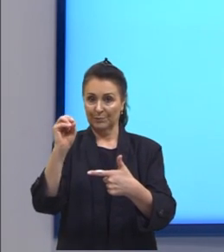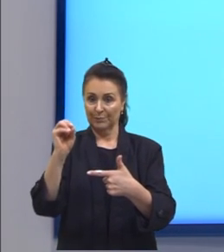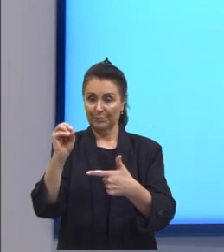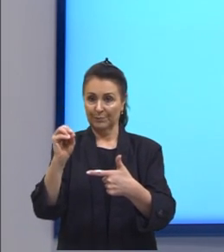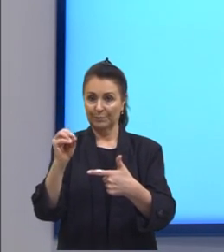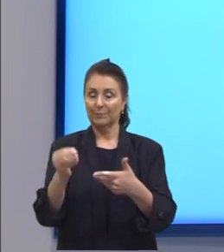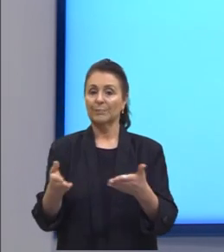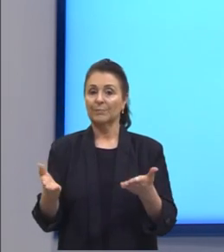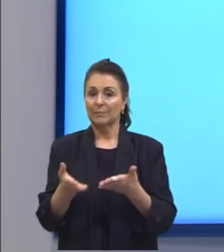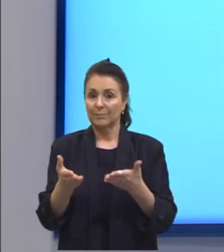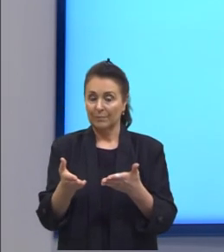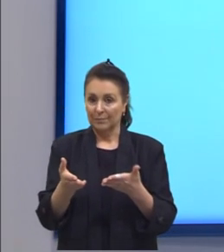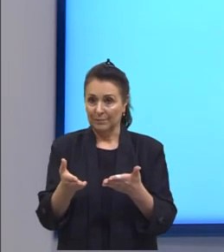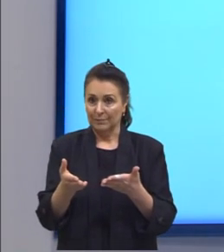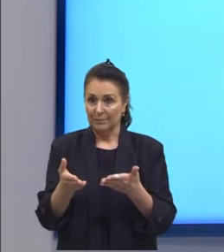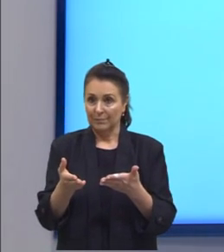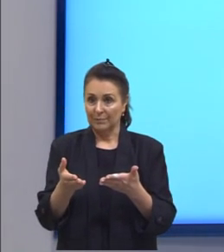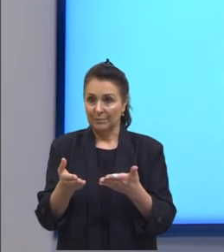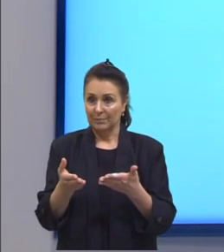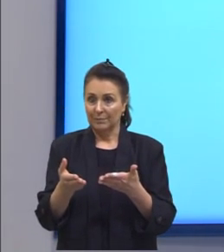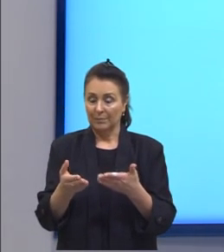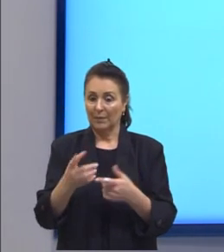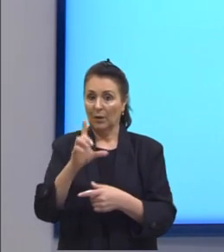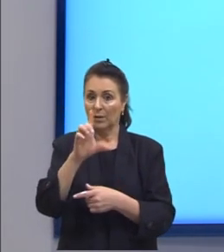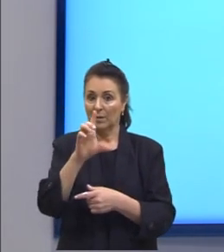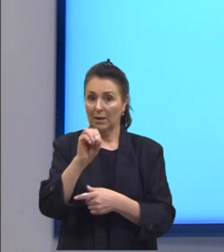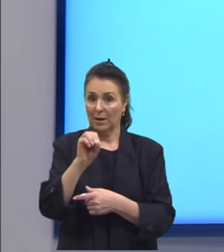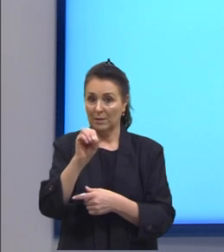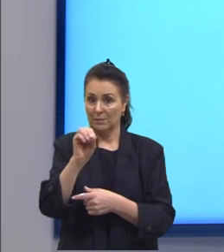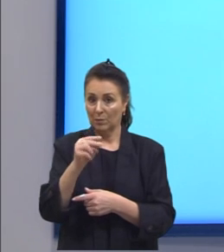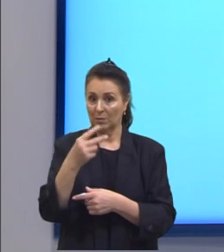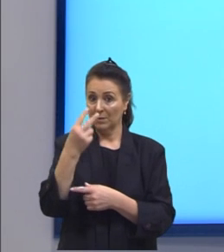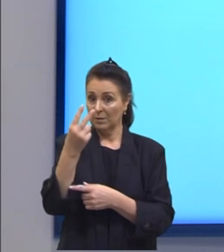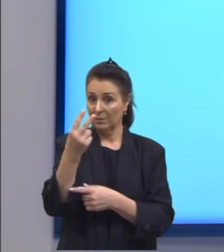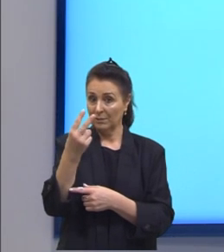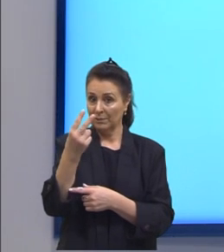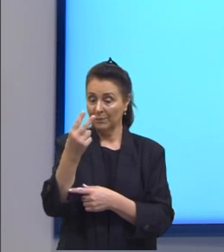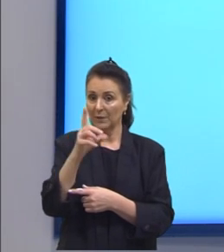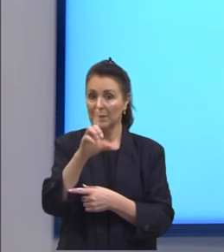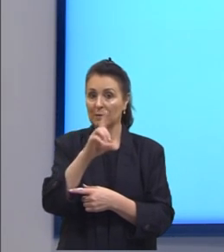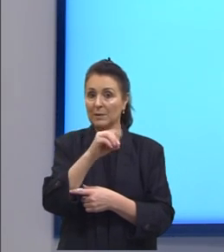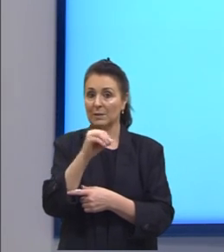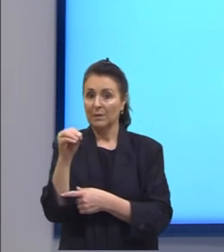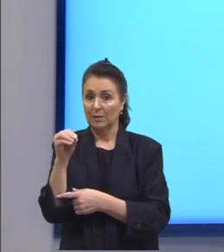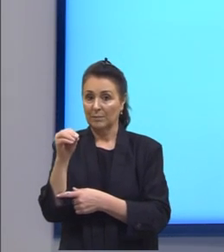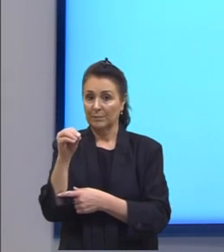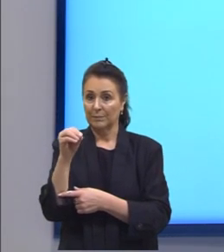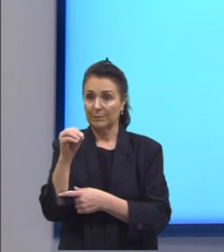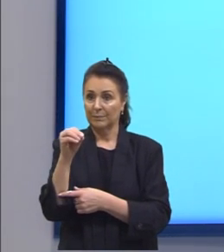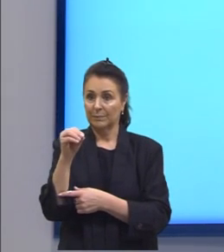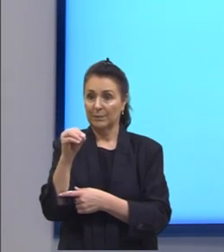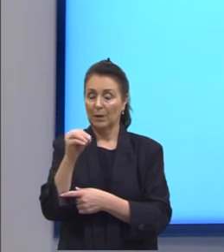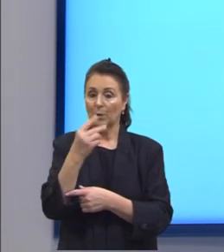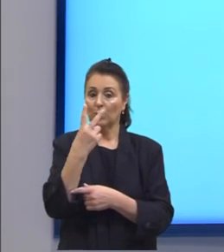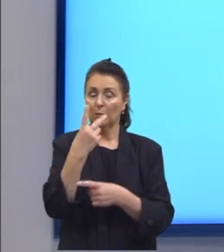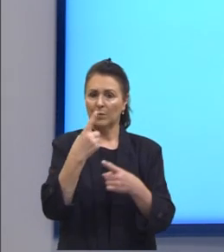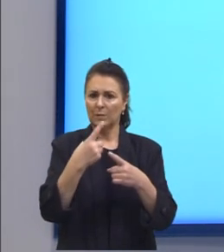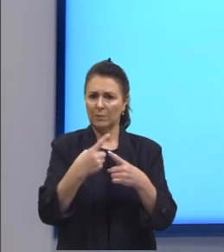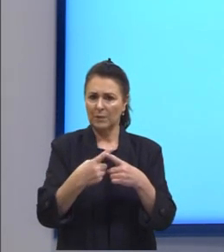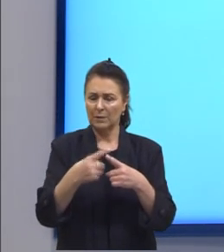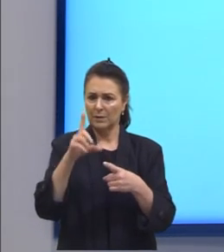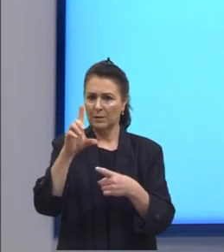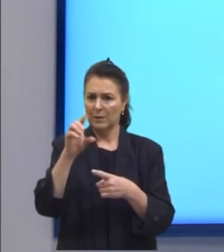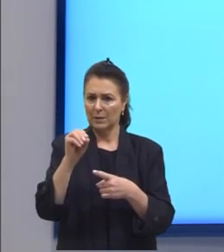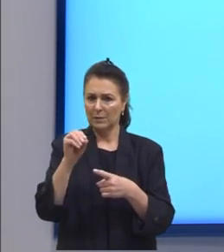resolvendo ali os termos que estavam elevados ao quadrado 10 ao quadrado é 100 e aqui também né 2 vezes 10